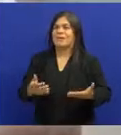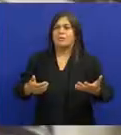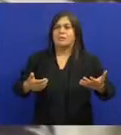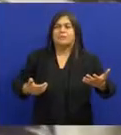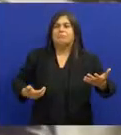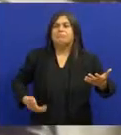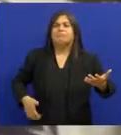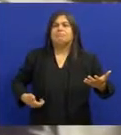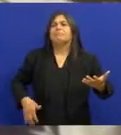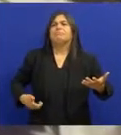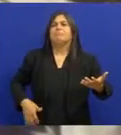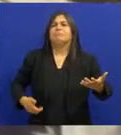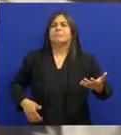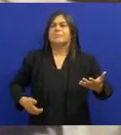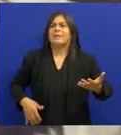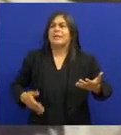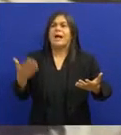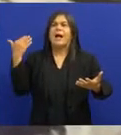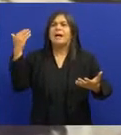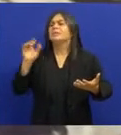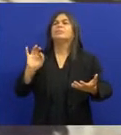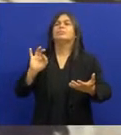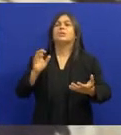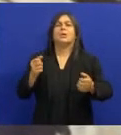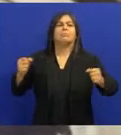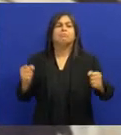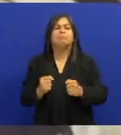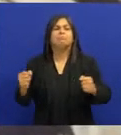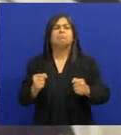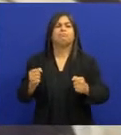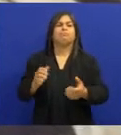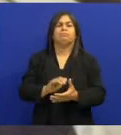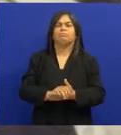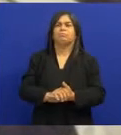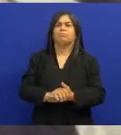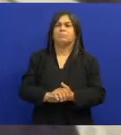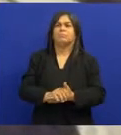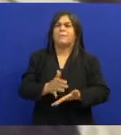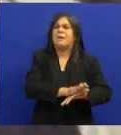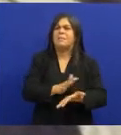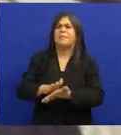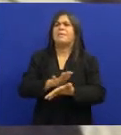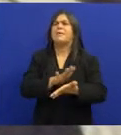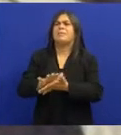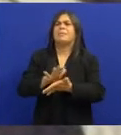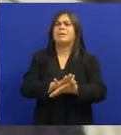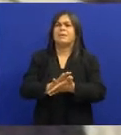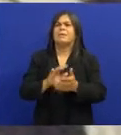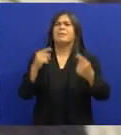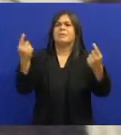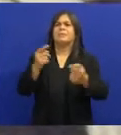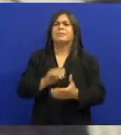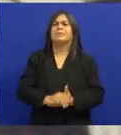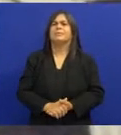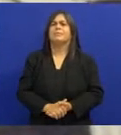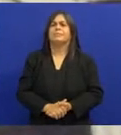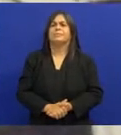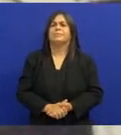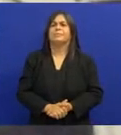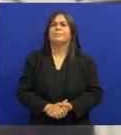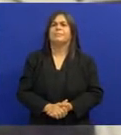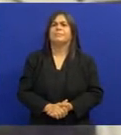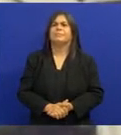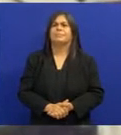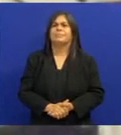instrumento elétrico Era sanfona, era zabumba, pandeiro E